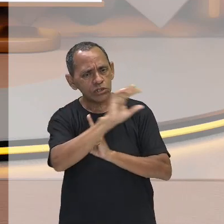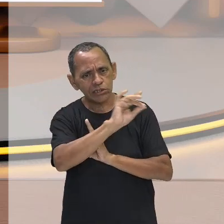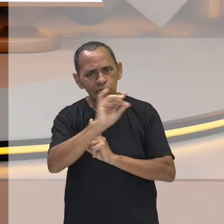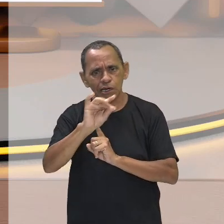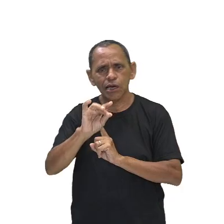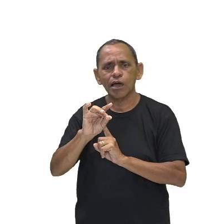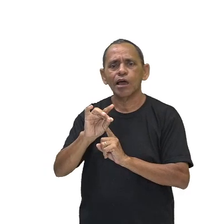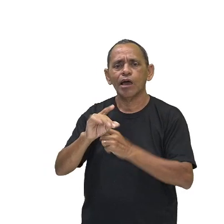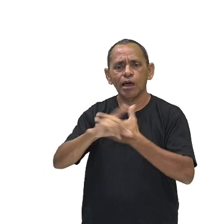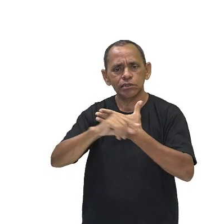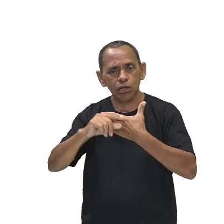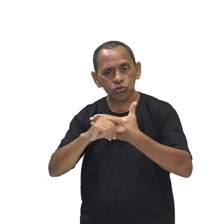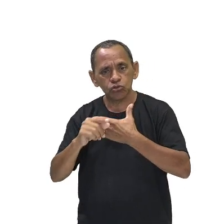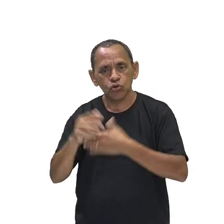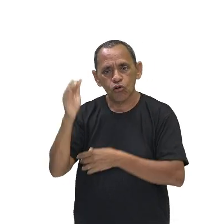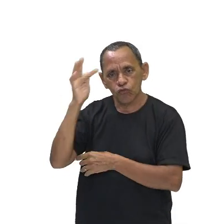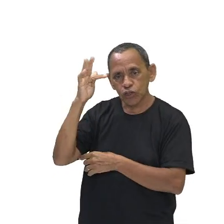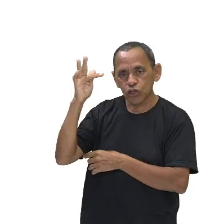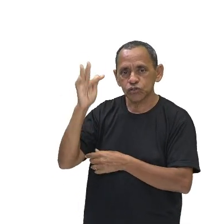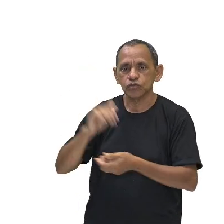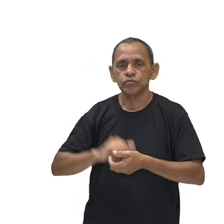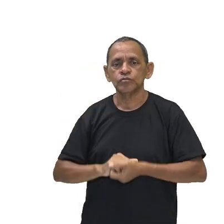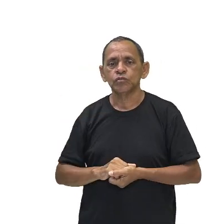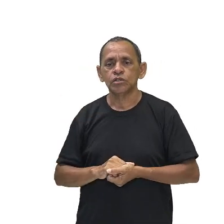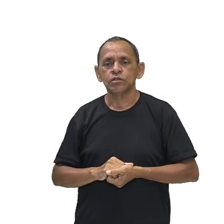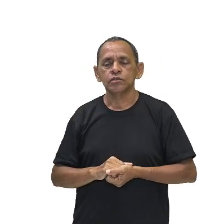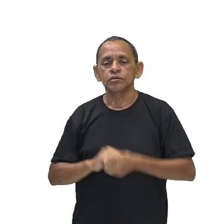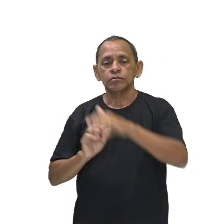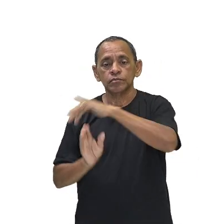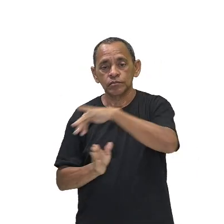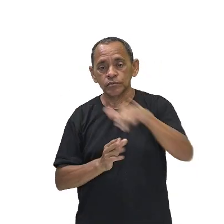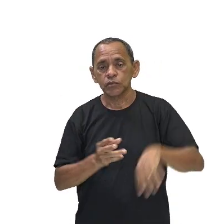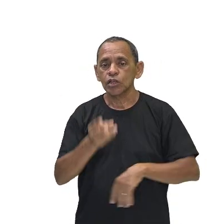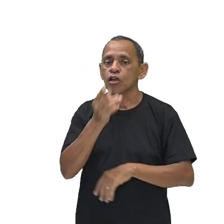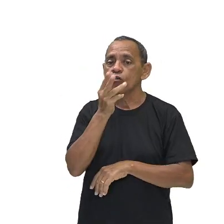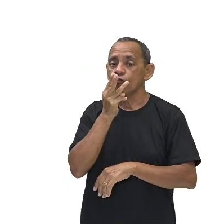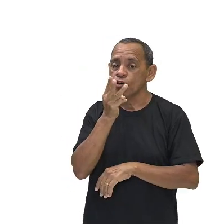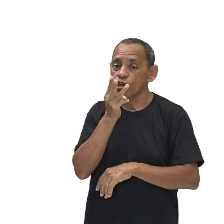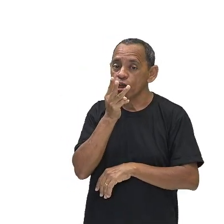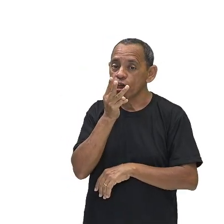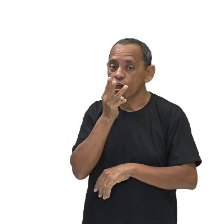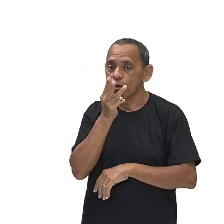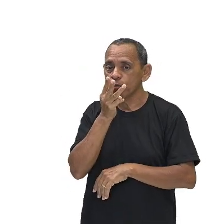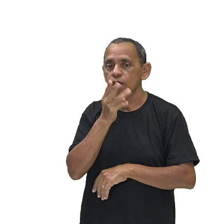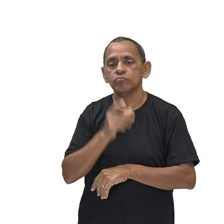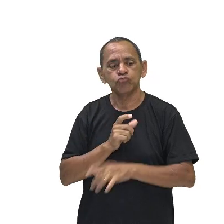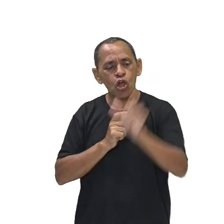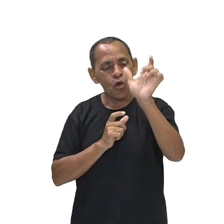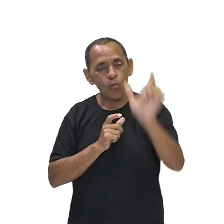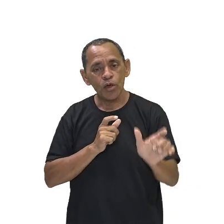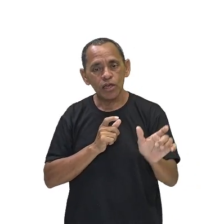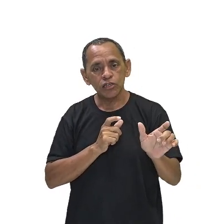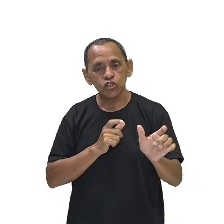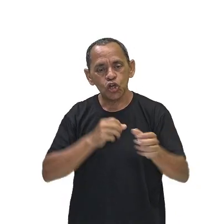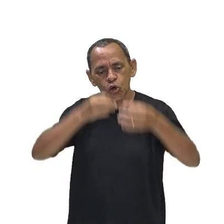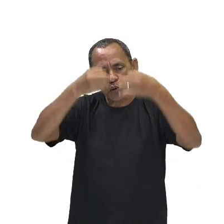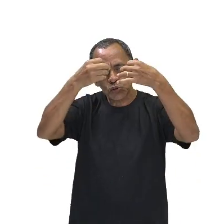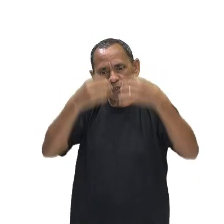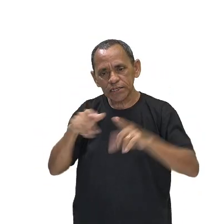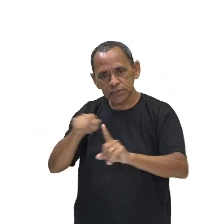Max Weber, o sujeito como explicação sociológica. Lembra que nós falamos que ele vai eleger